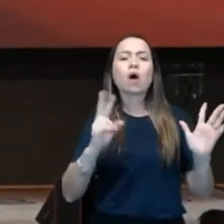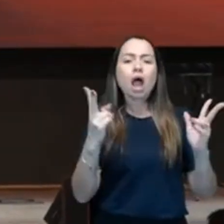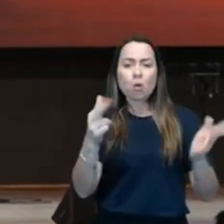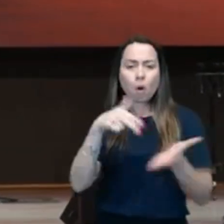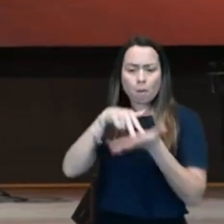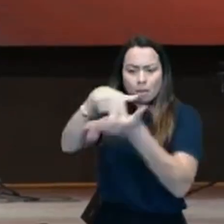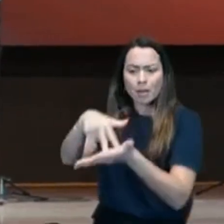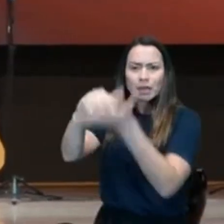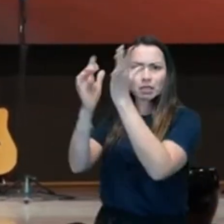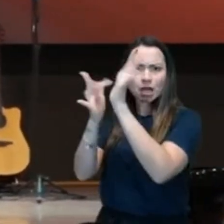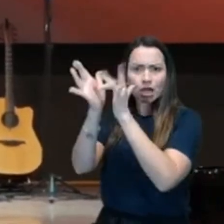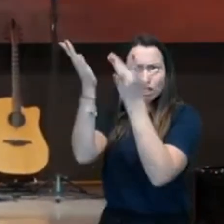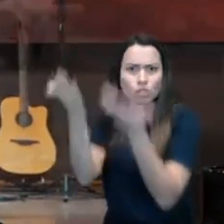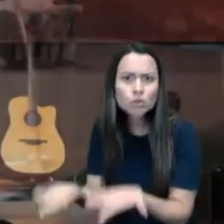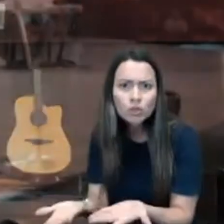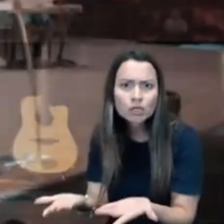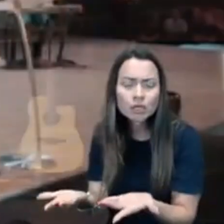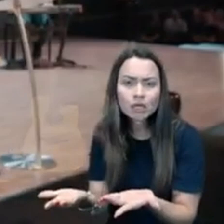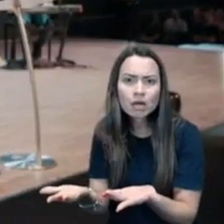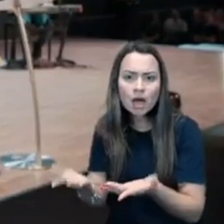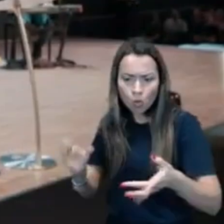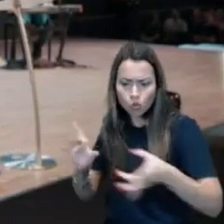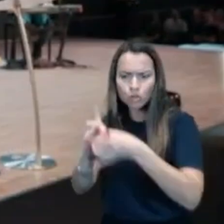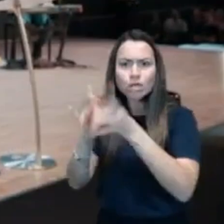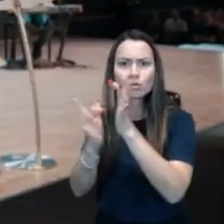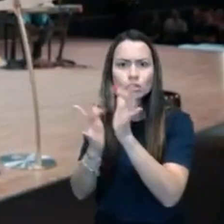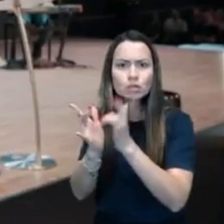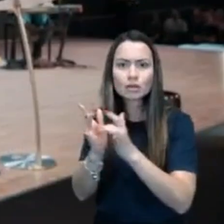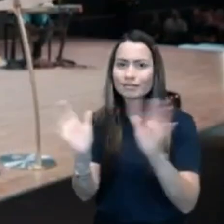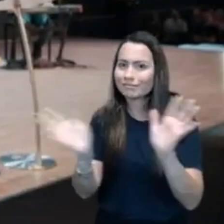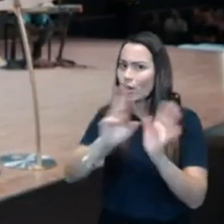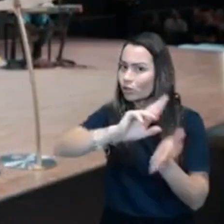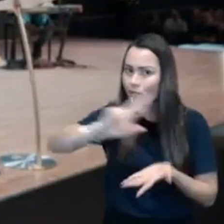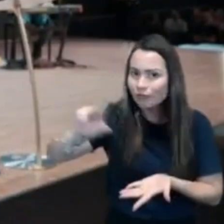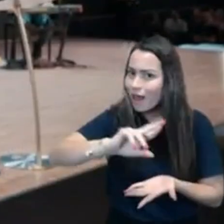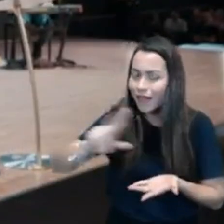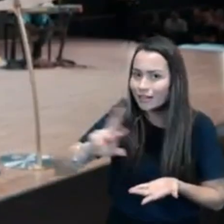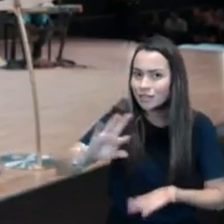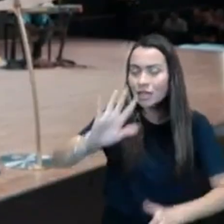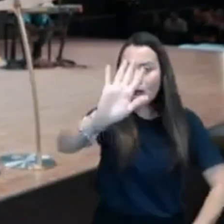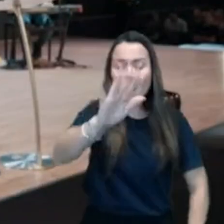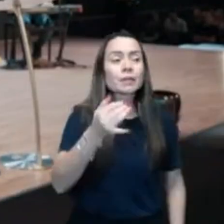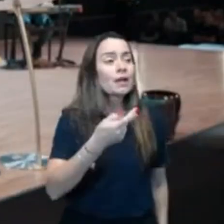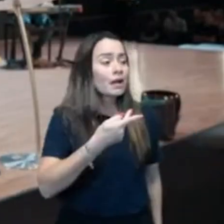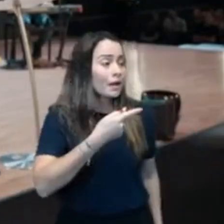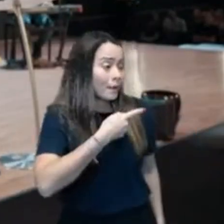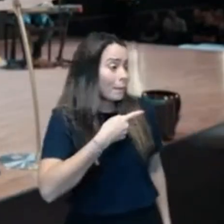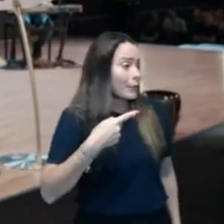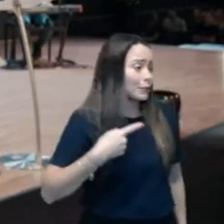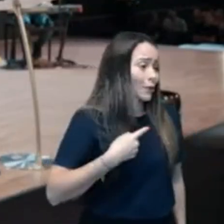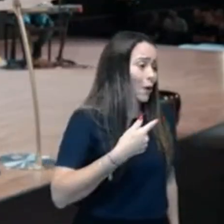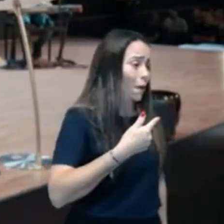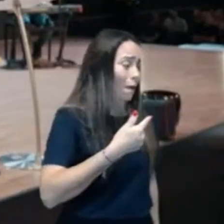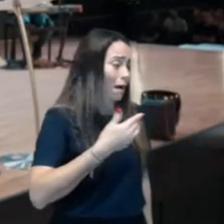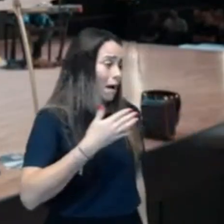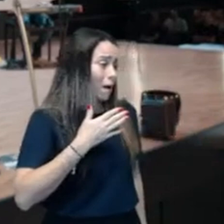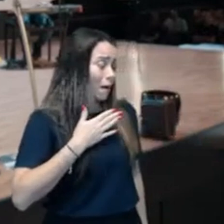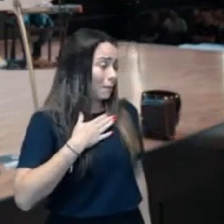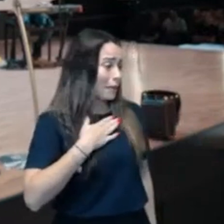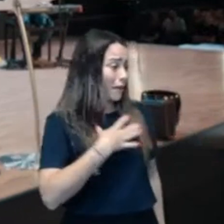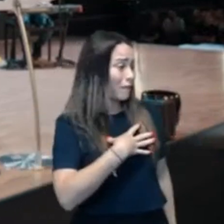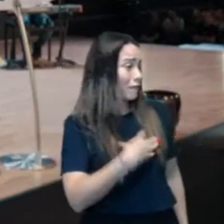assim, pastor, eu estou perdendo o meu casamento, o meu filho eu perdi para a droga, eu não tenho a minha filha mais no coração dela,